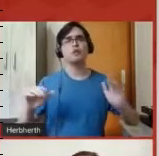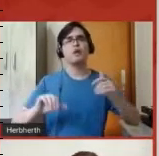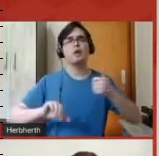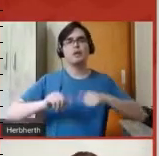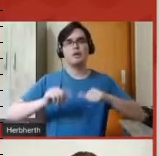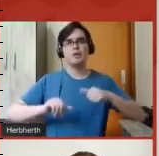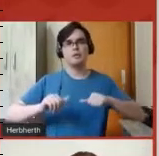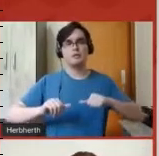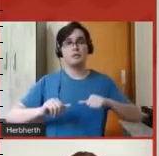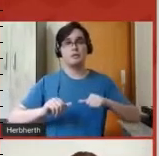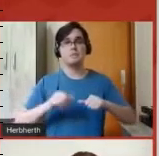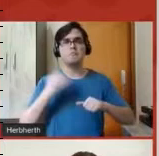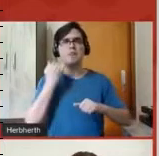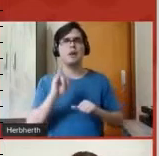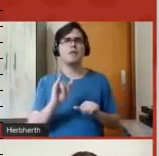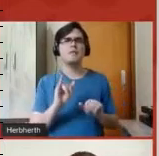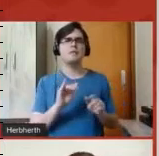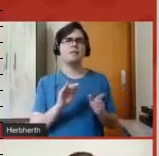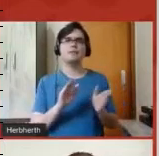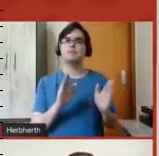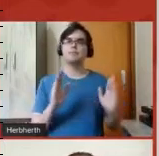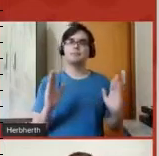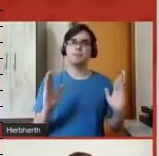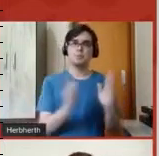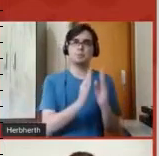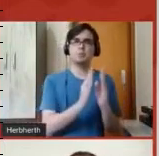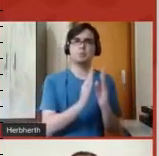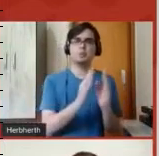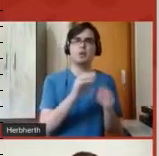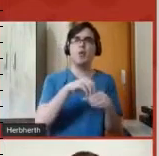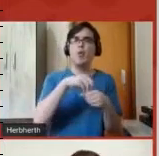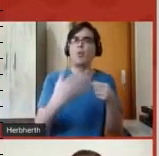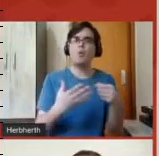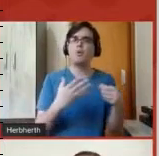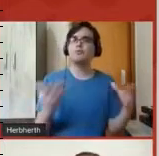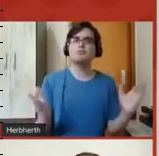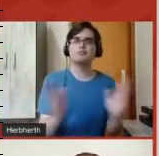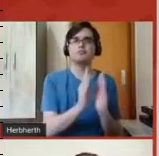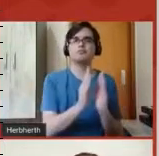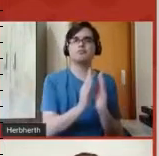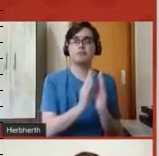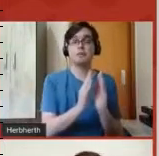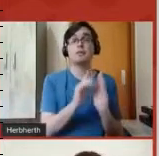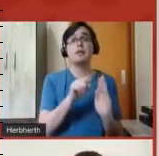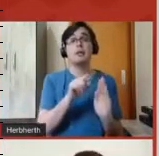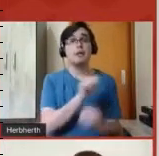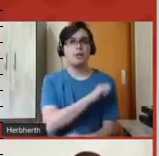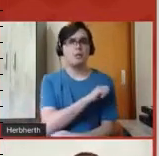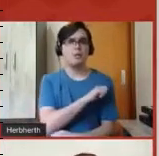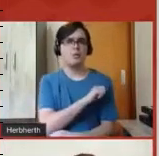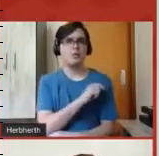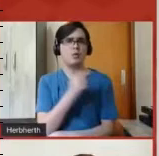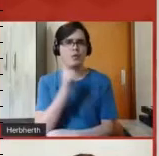ficasse muito concentrada e para que, de fato, o aluno pudesse se manter motivado a trabalhar,